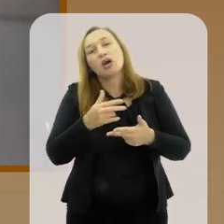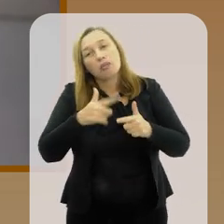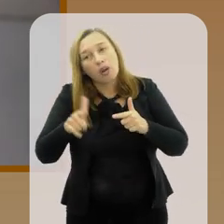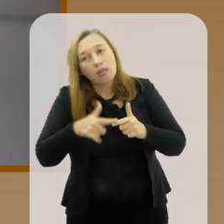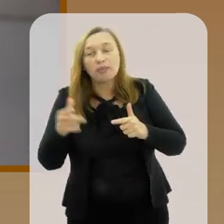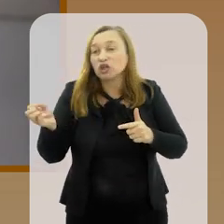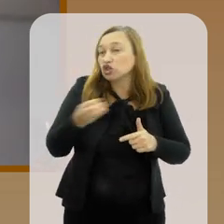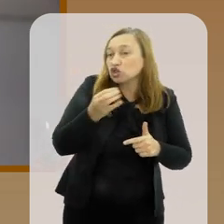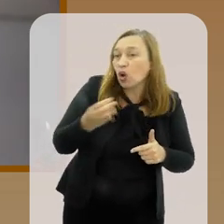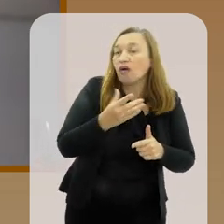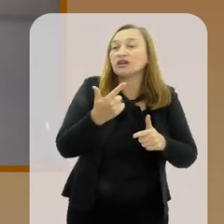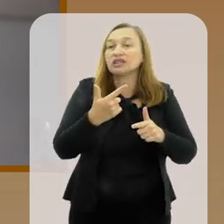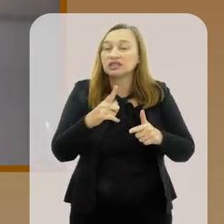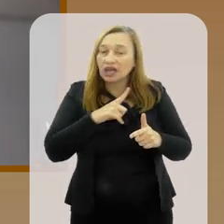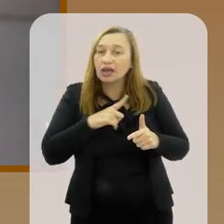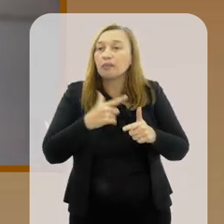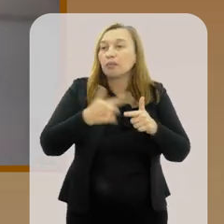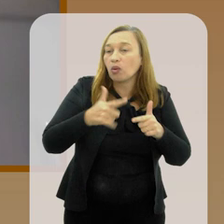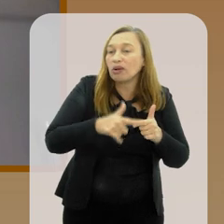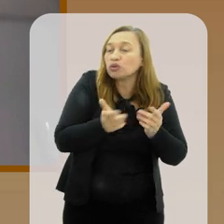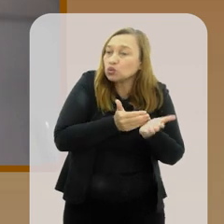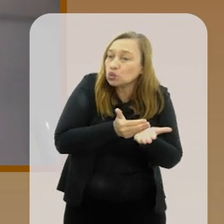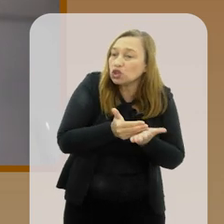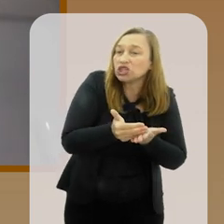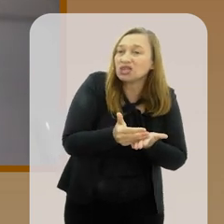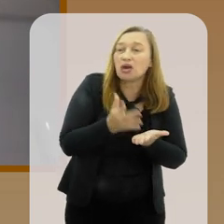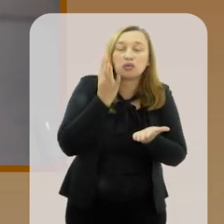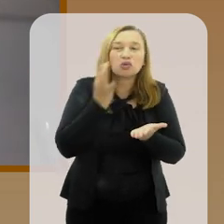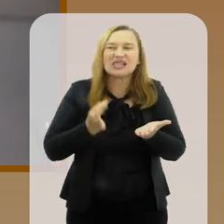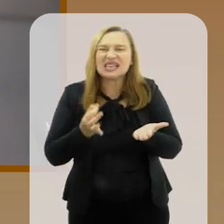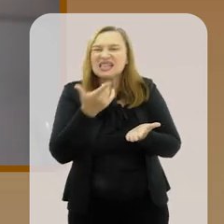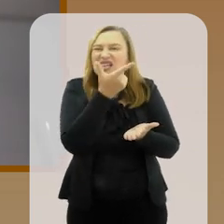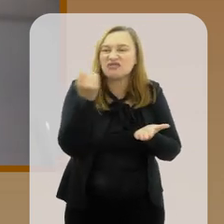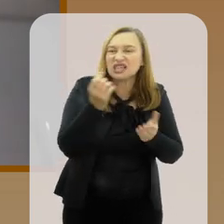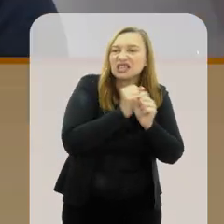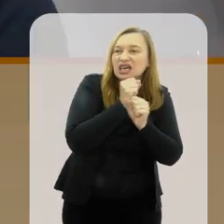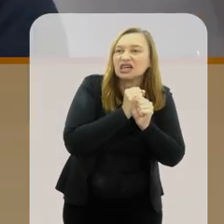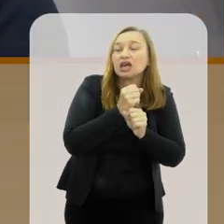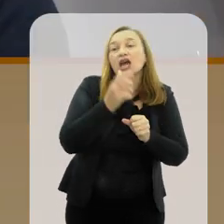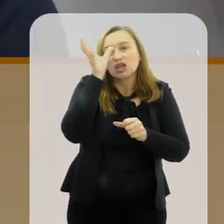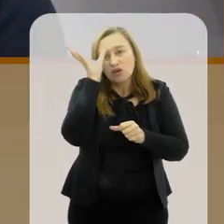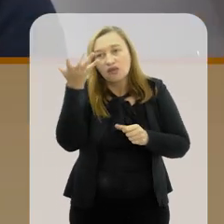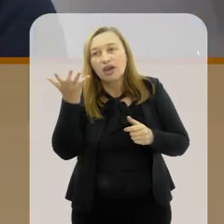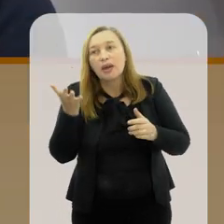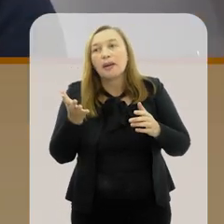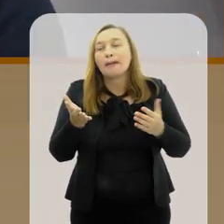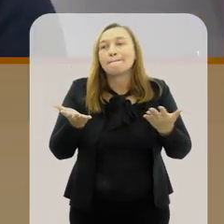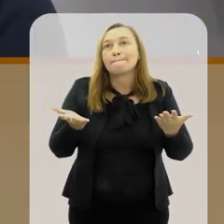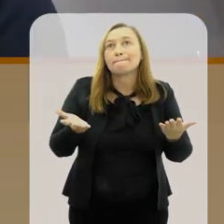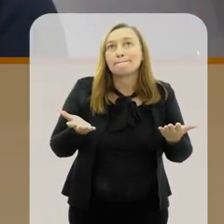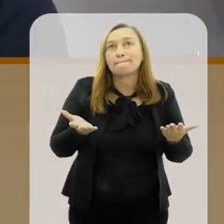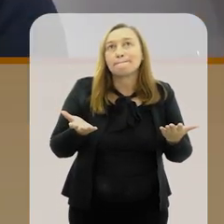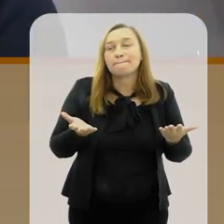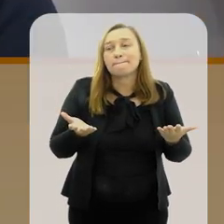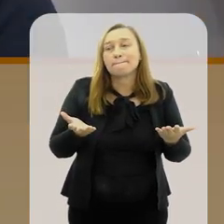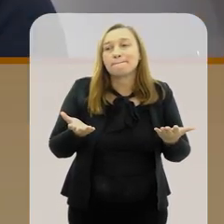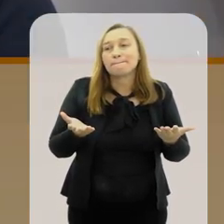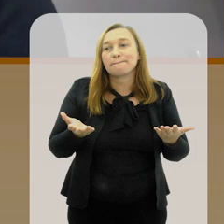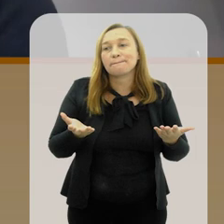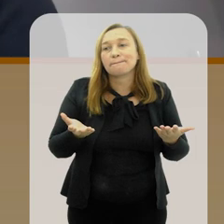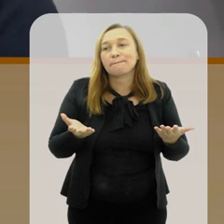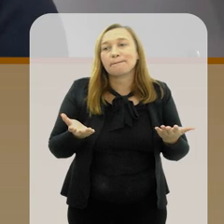20 anos tem coisas totalmente novas tem problemas que me interessam desde o início que eu não sei se em 20 anos vão estar resolvidos